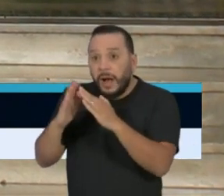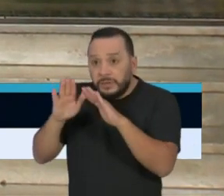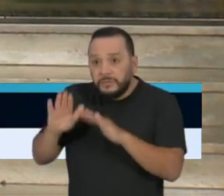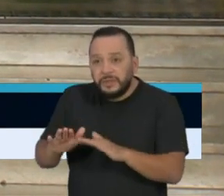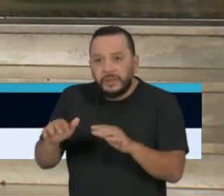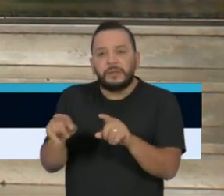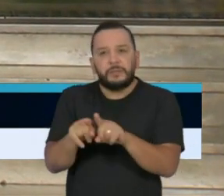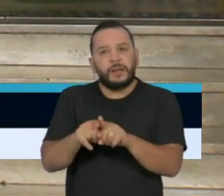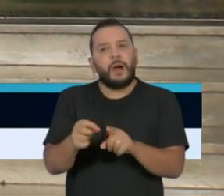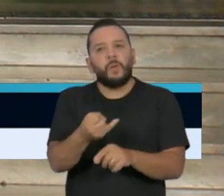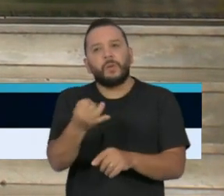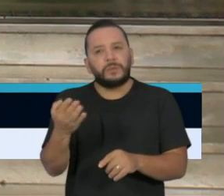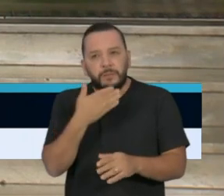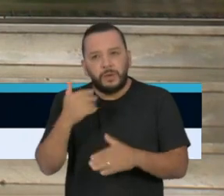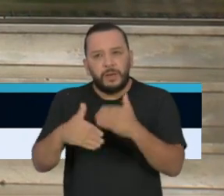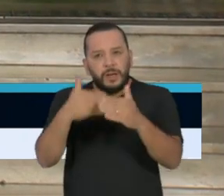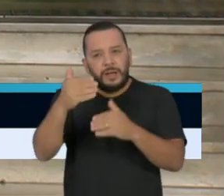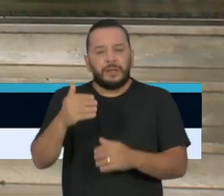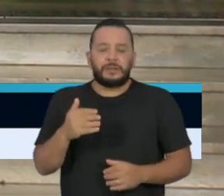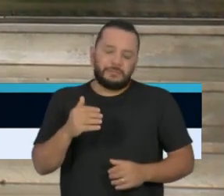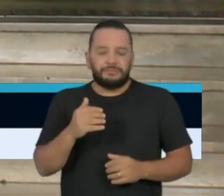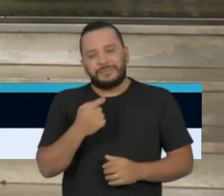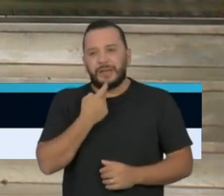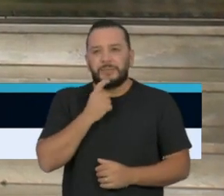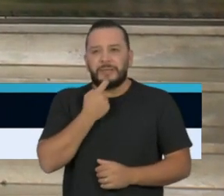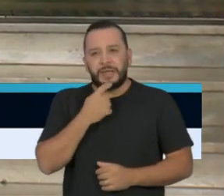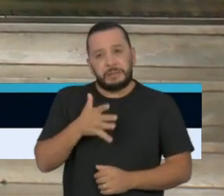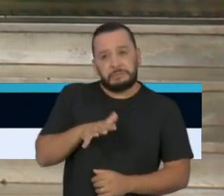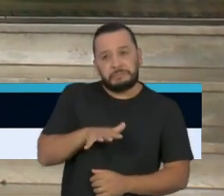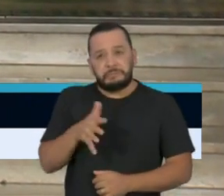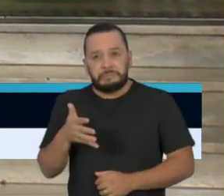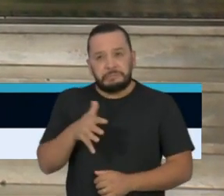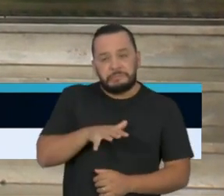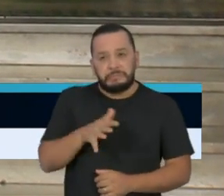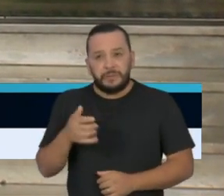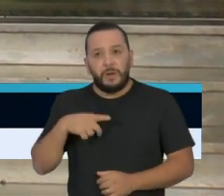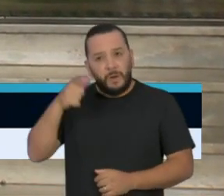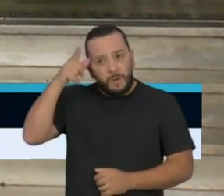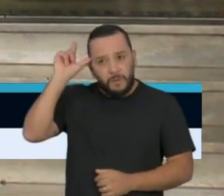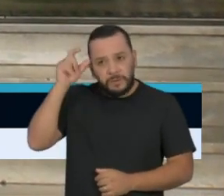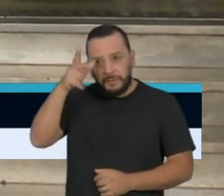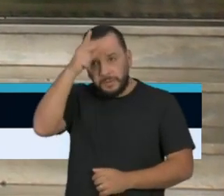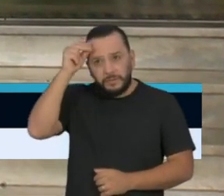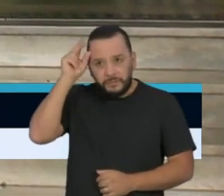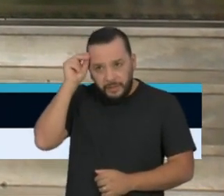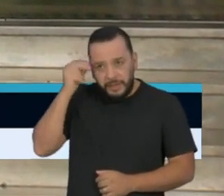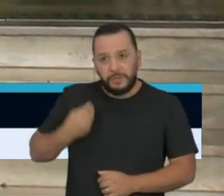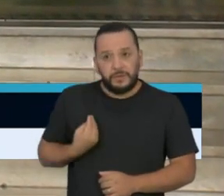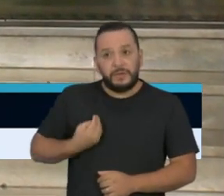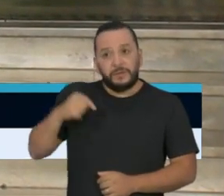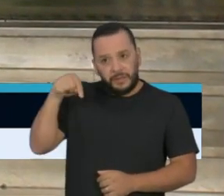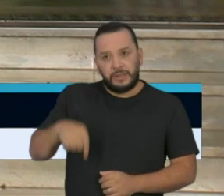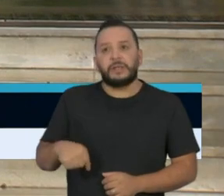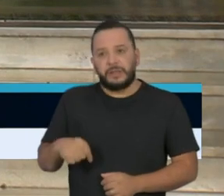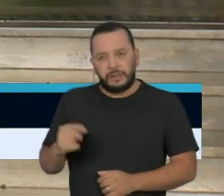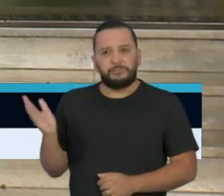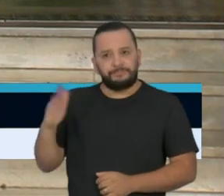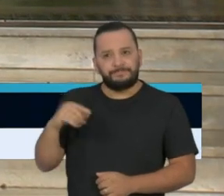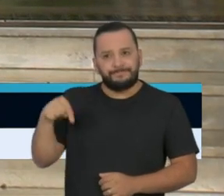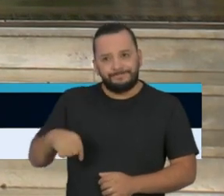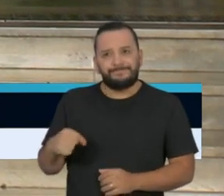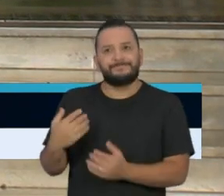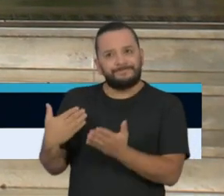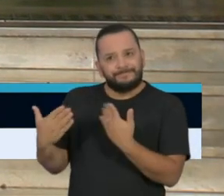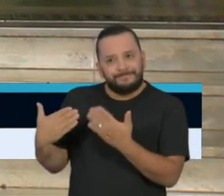Campinas está numa faixa intermediária. Ontem mesmo, o prefeito Jonas Donizete, prefeito de Campinas, esteve aqui conosco. Ele tem feito um bom trabalho, uma boa